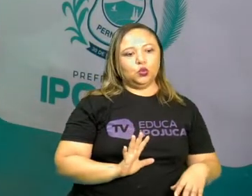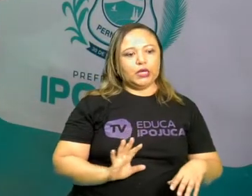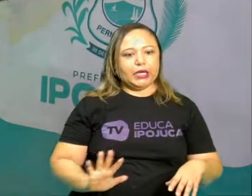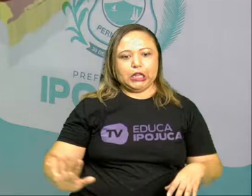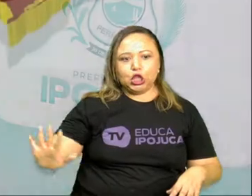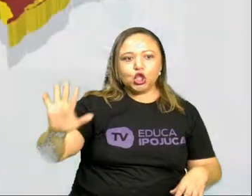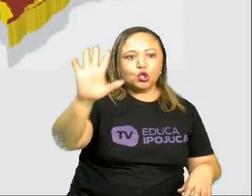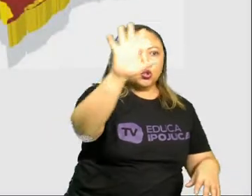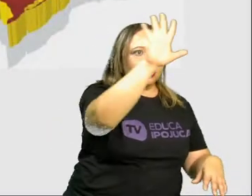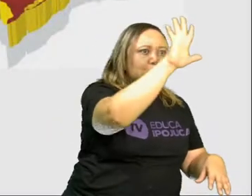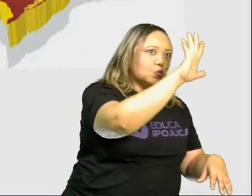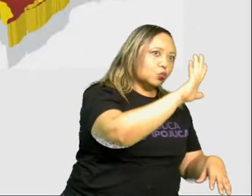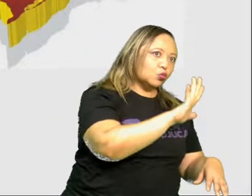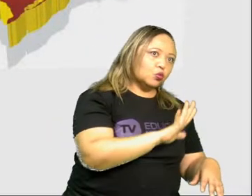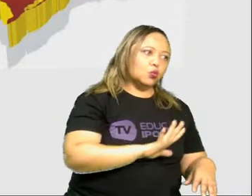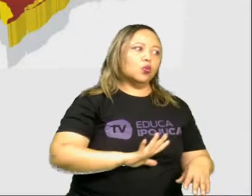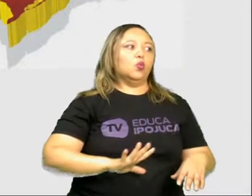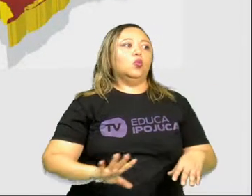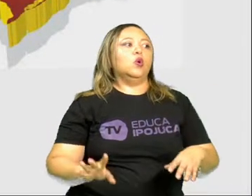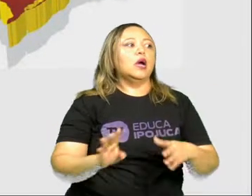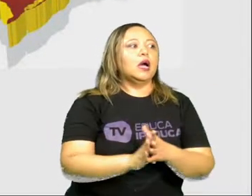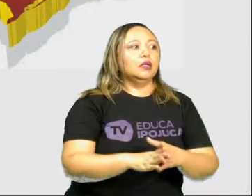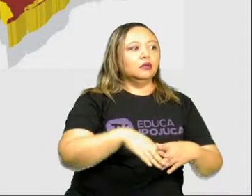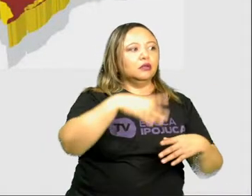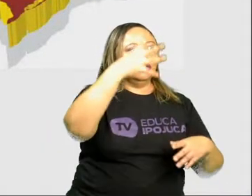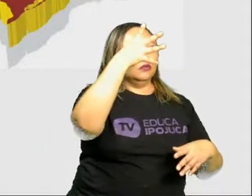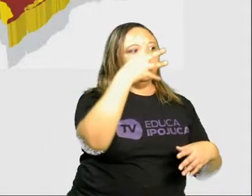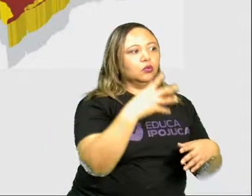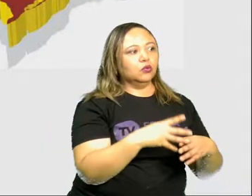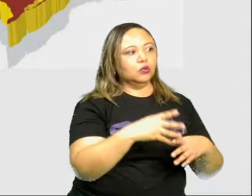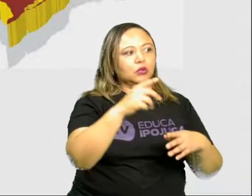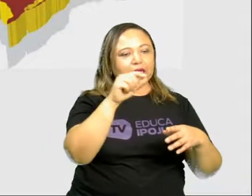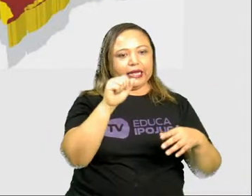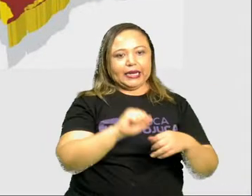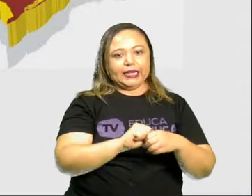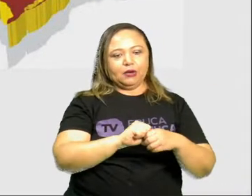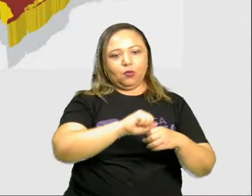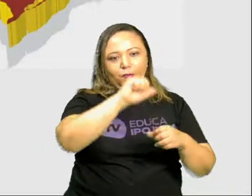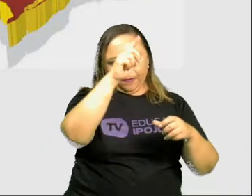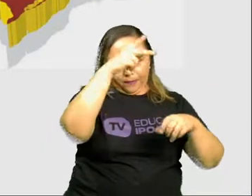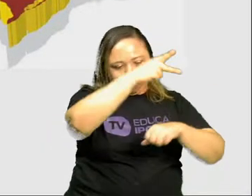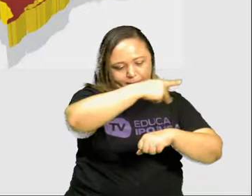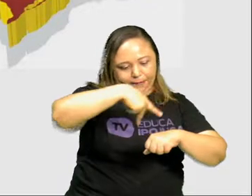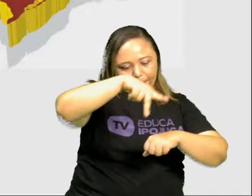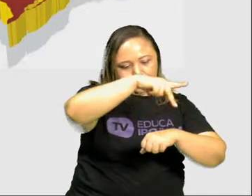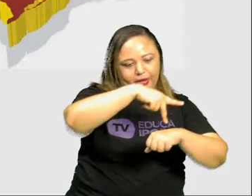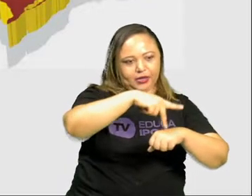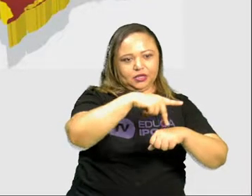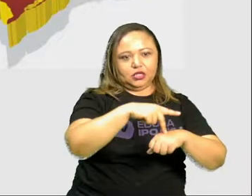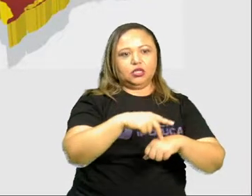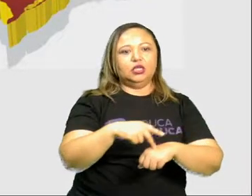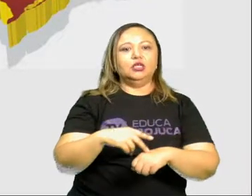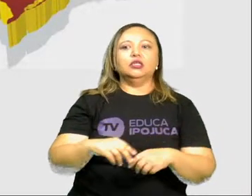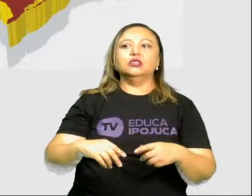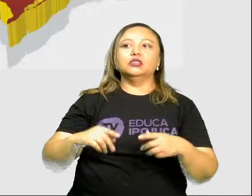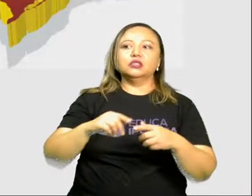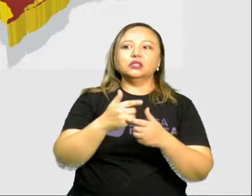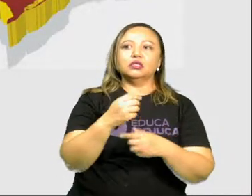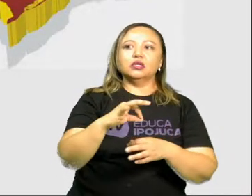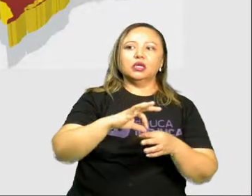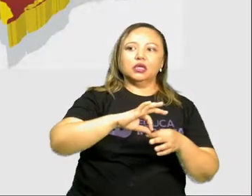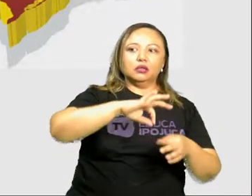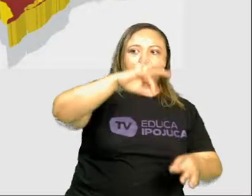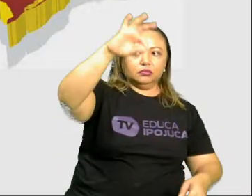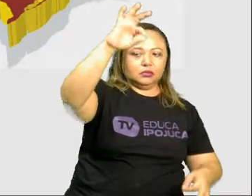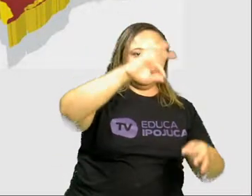quadrados. O Brasil é considerado um país continental e ocupa 42% da